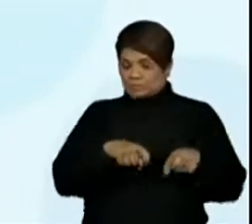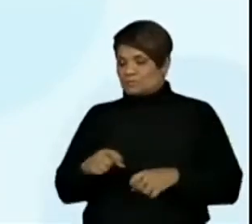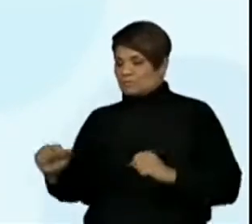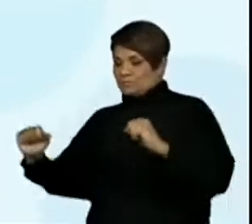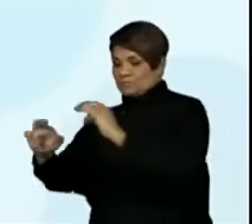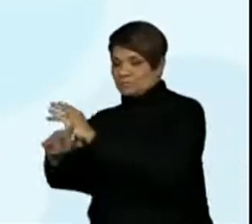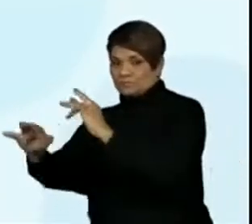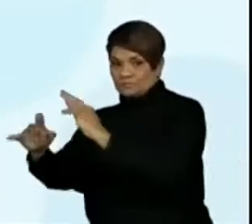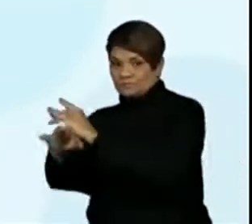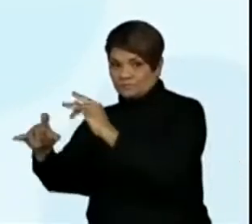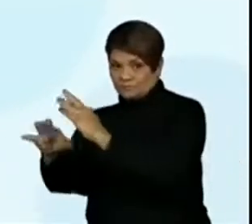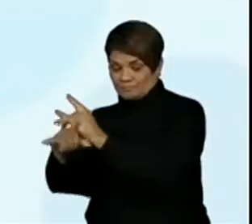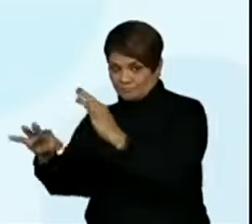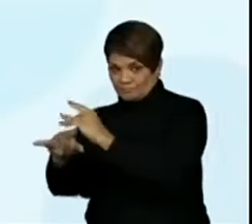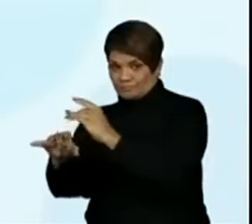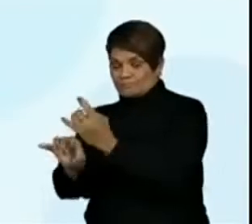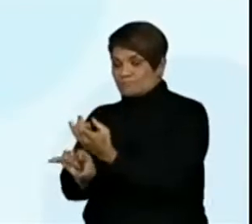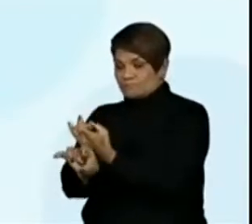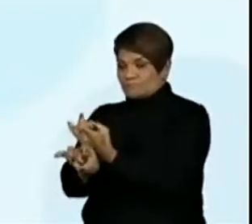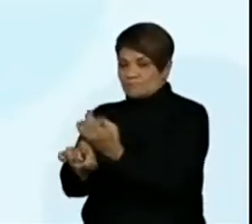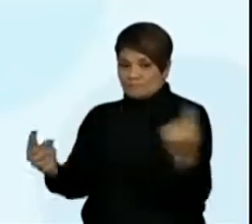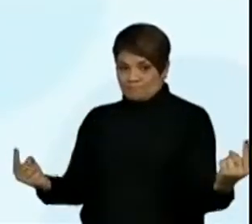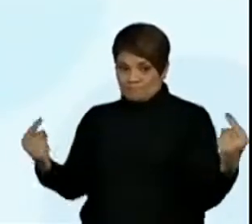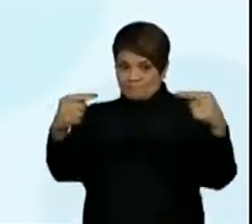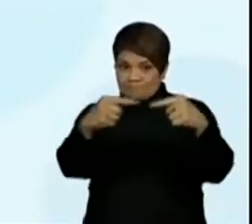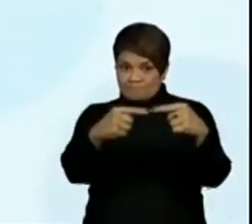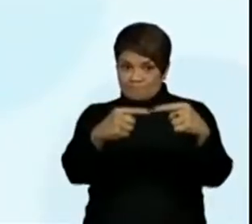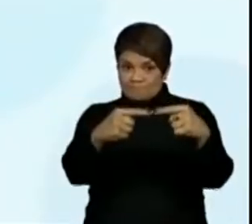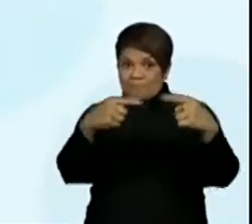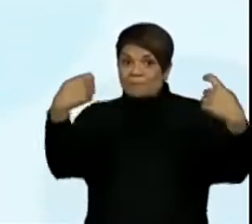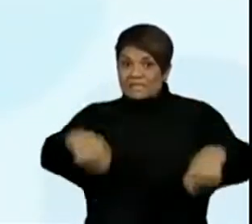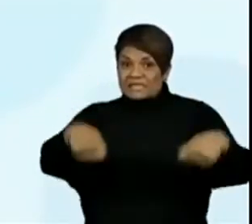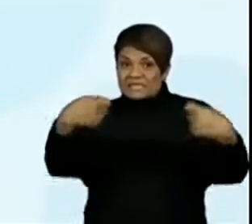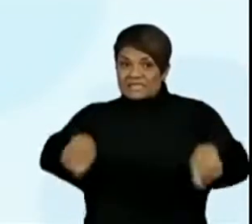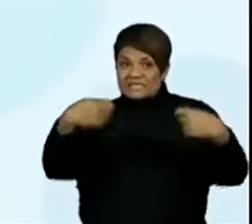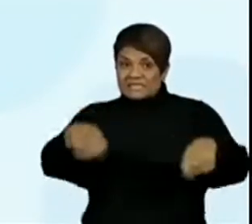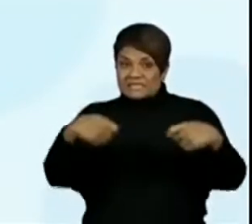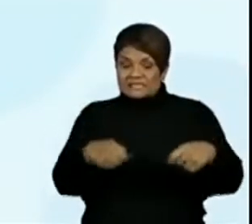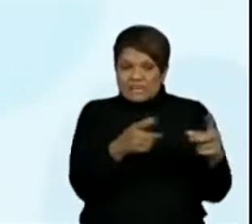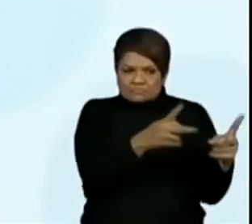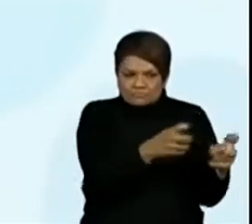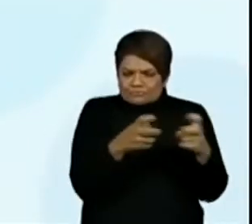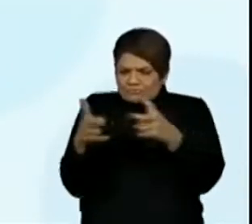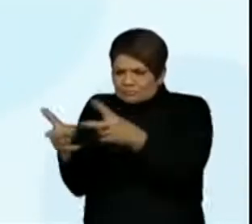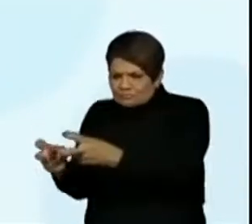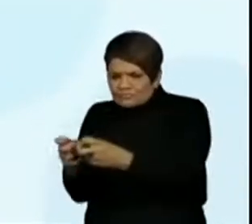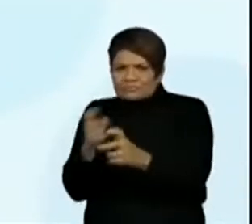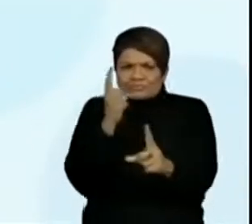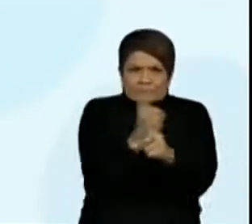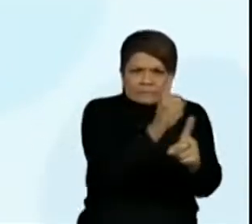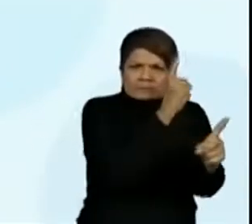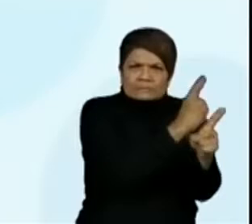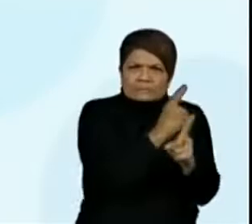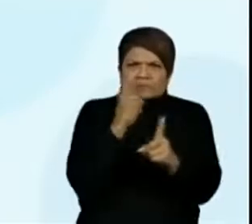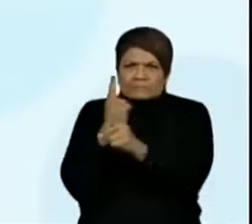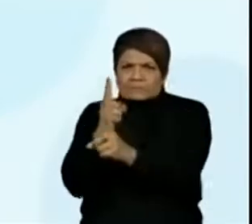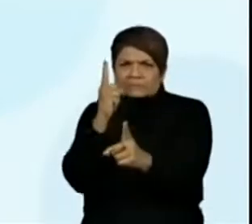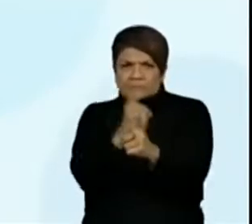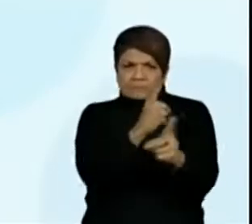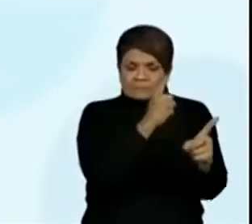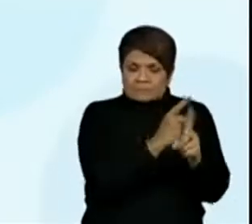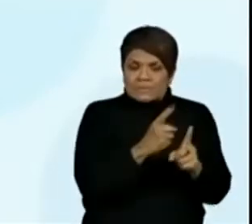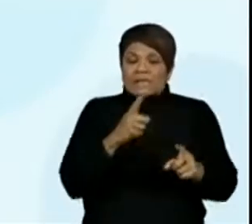interdependência do campo e da cidade, considerando fluxos econômicos de